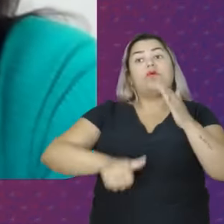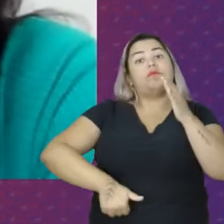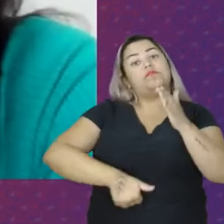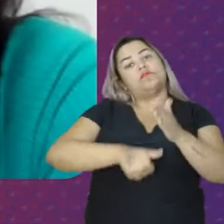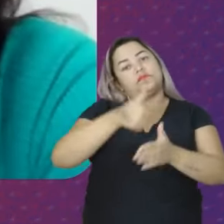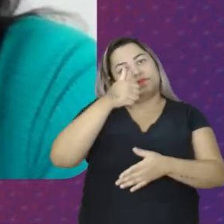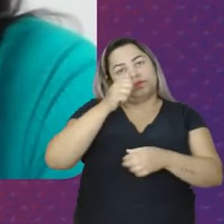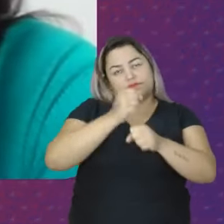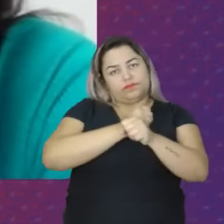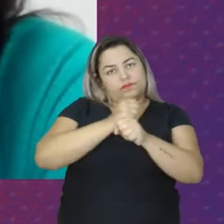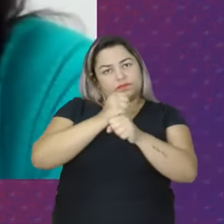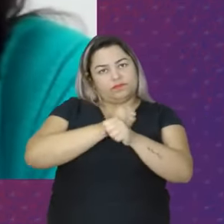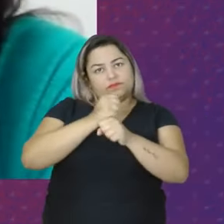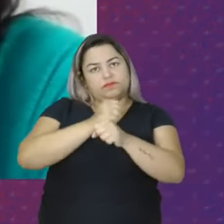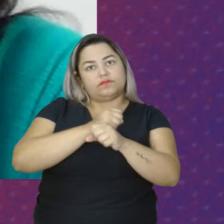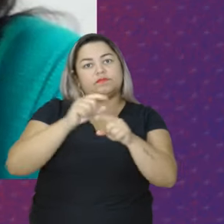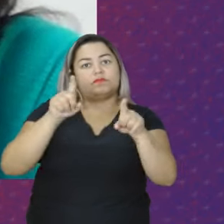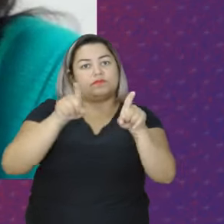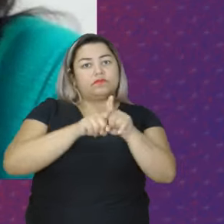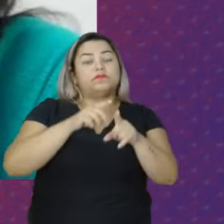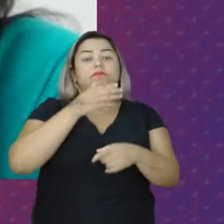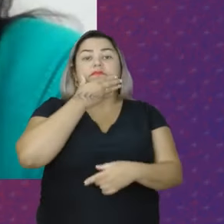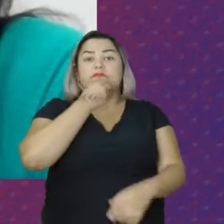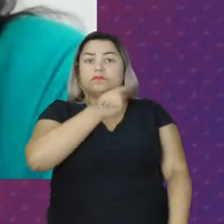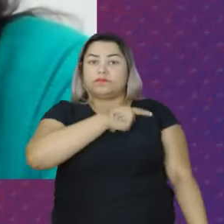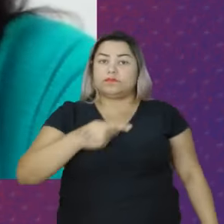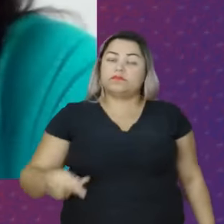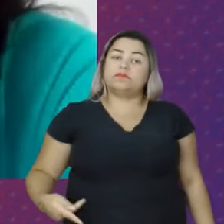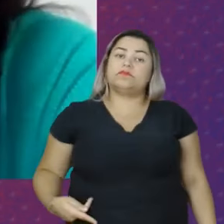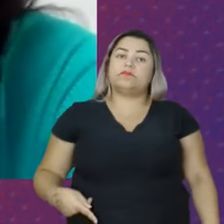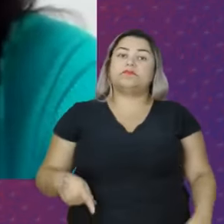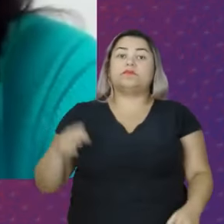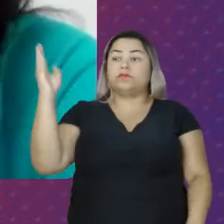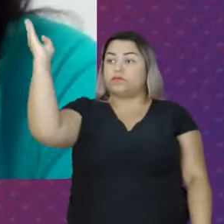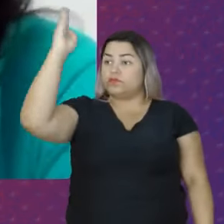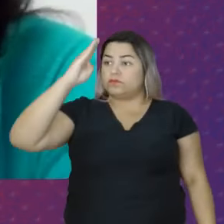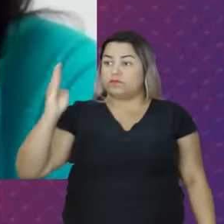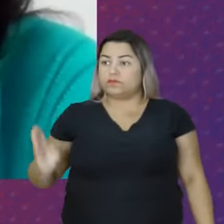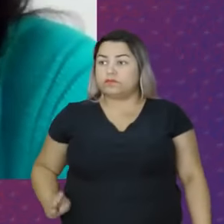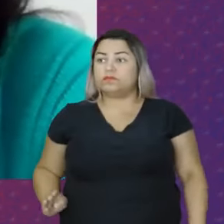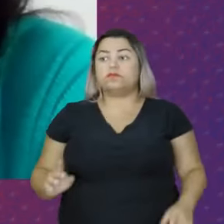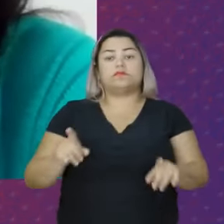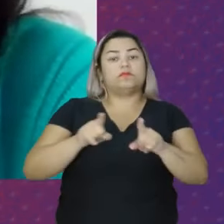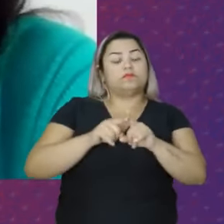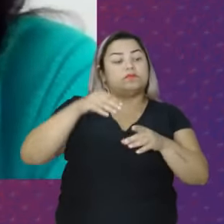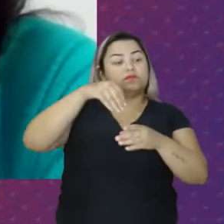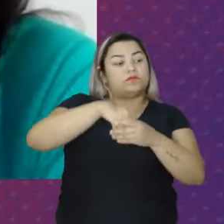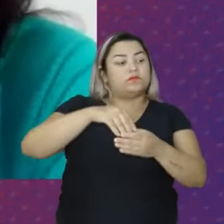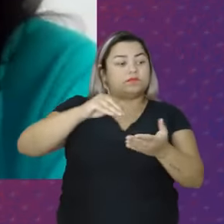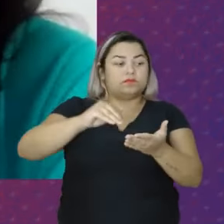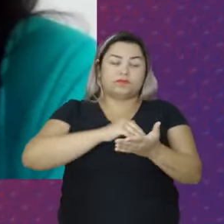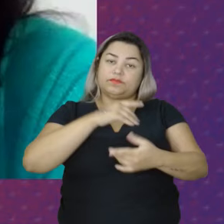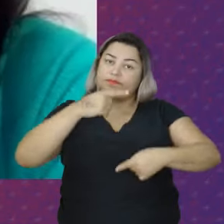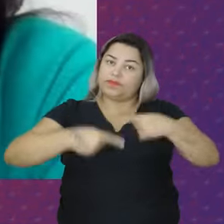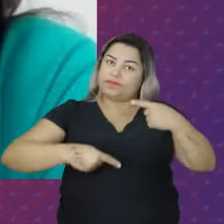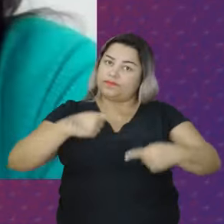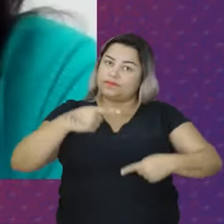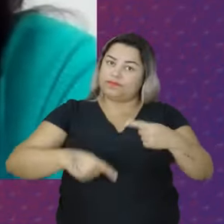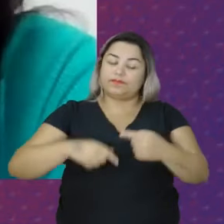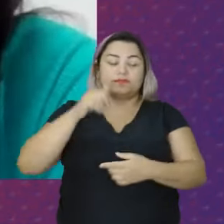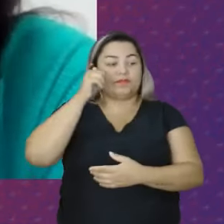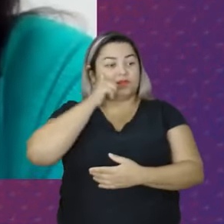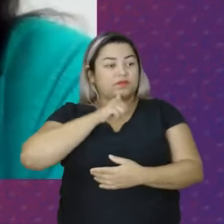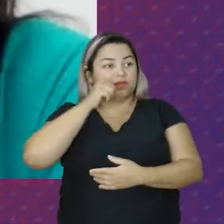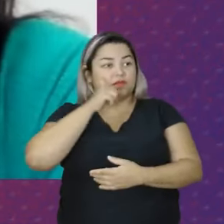organismo Que é criado É ligado à presidência Da república E dentro da criação Dessa secretaria De políticas Para as mulheres Na época